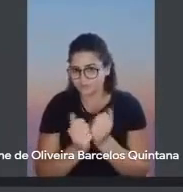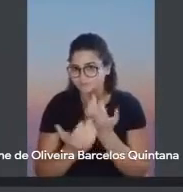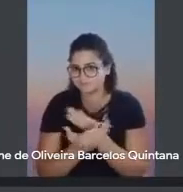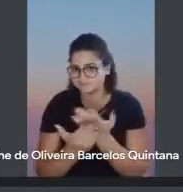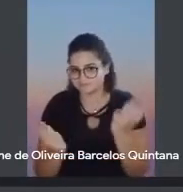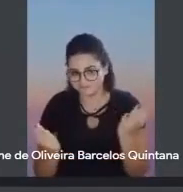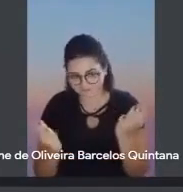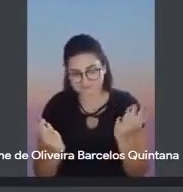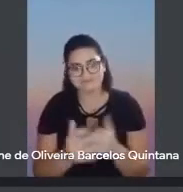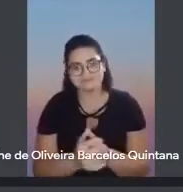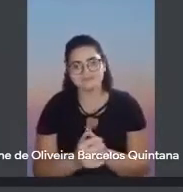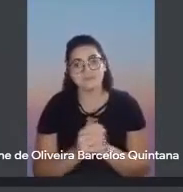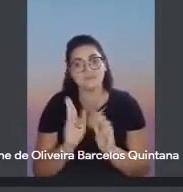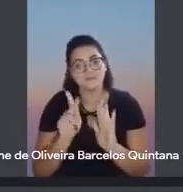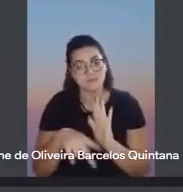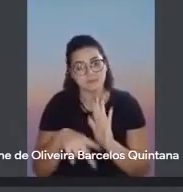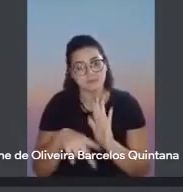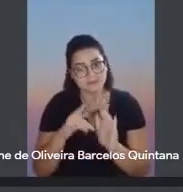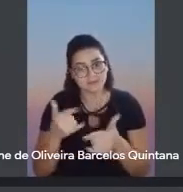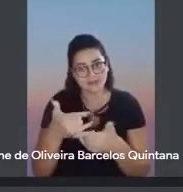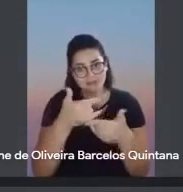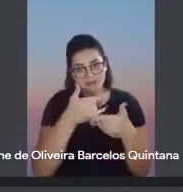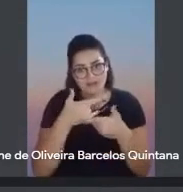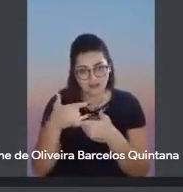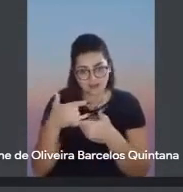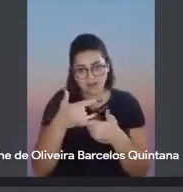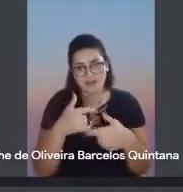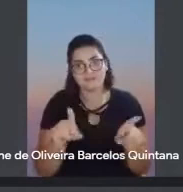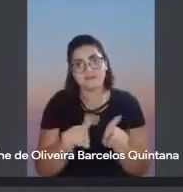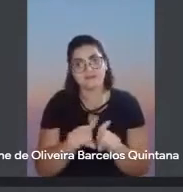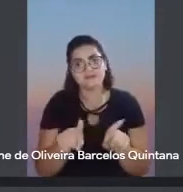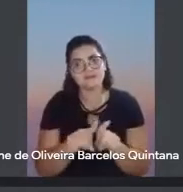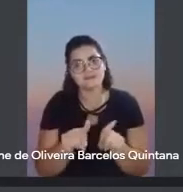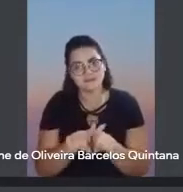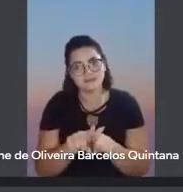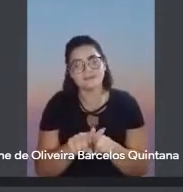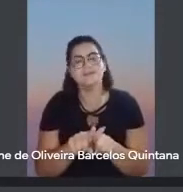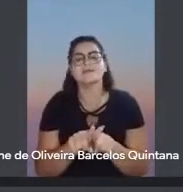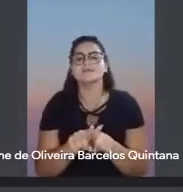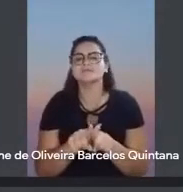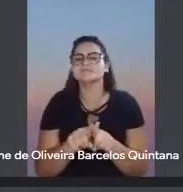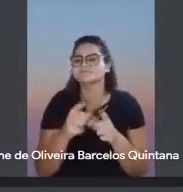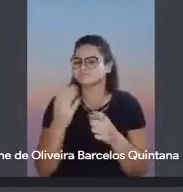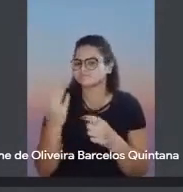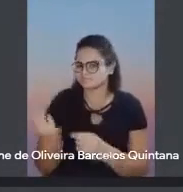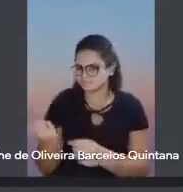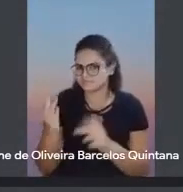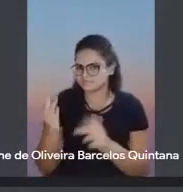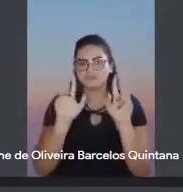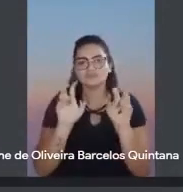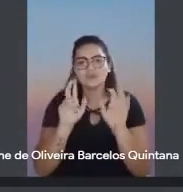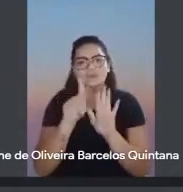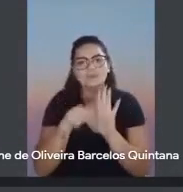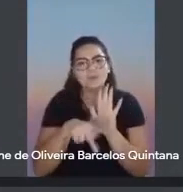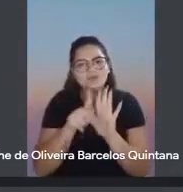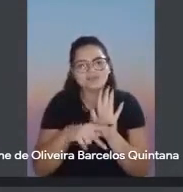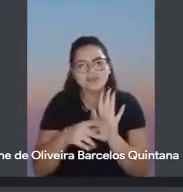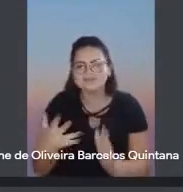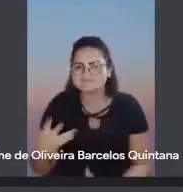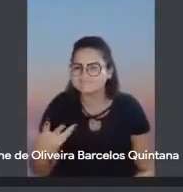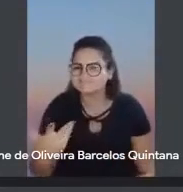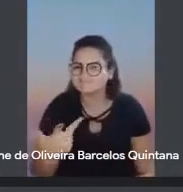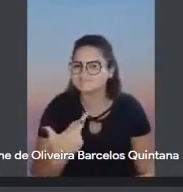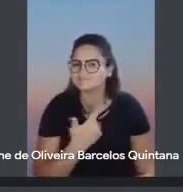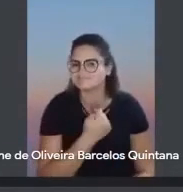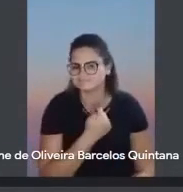ações do projeto. E a gente não poderia mesmo deixar de ouvi-los sobre esse projeto bacanérrimo, que é o